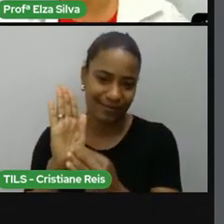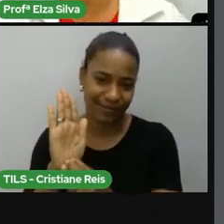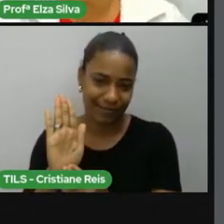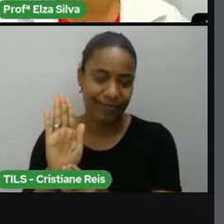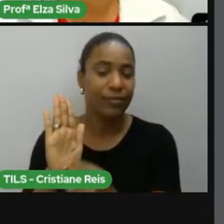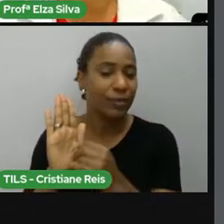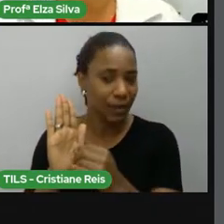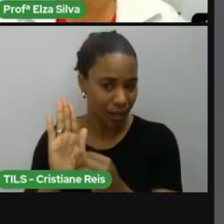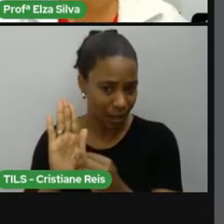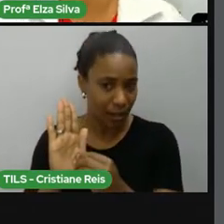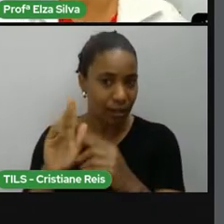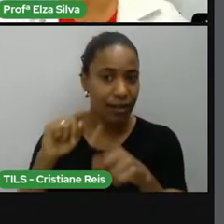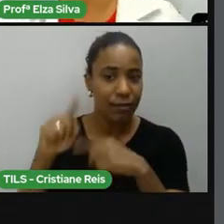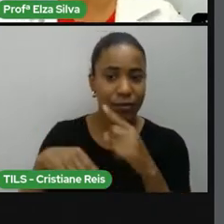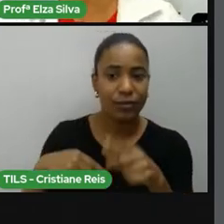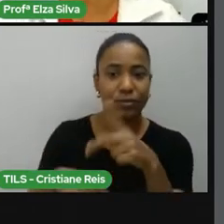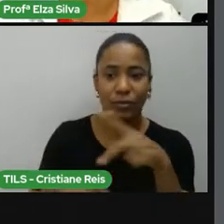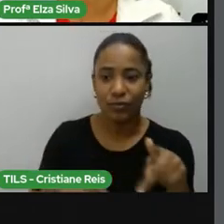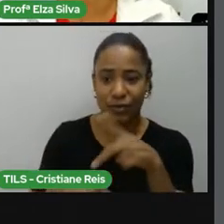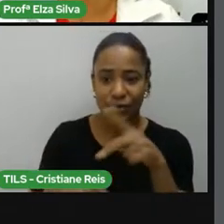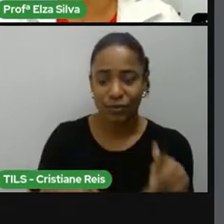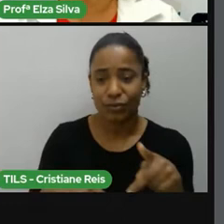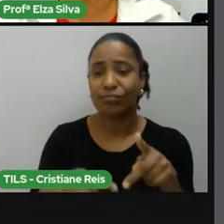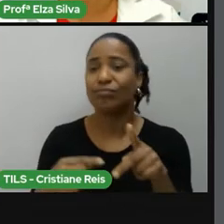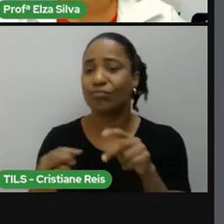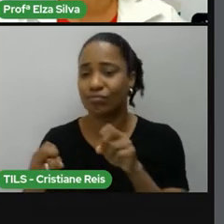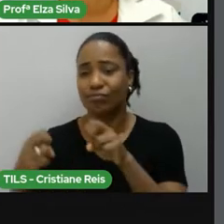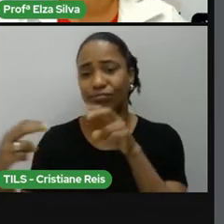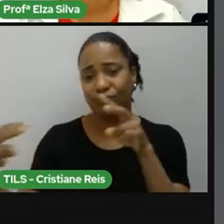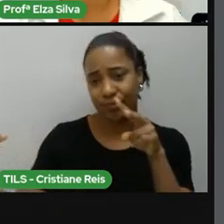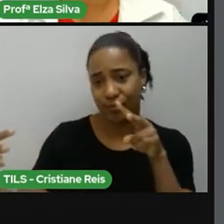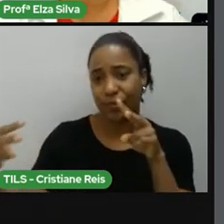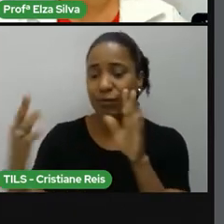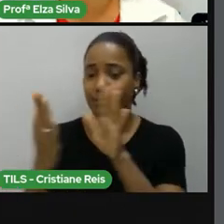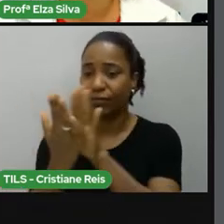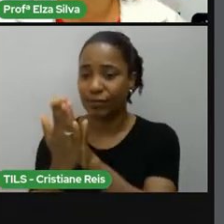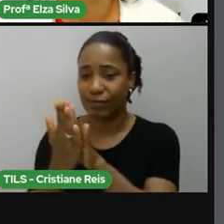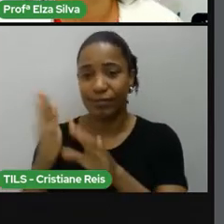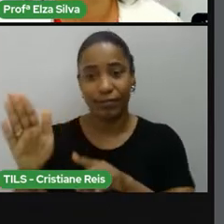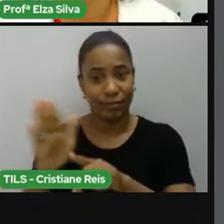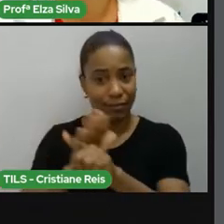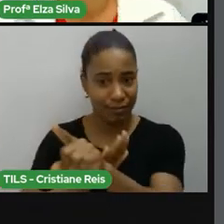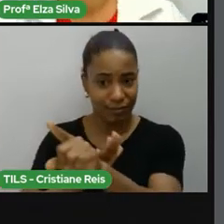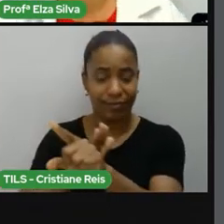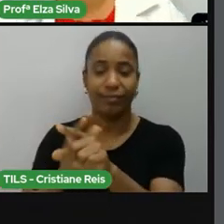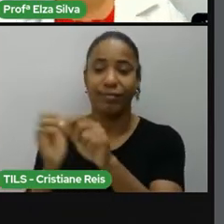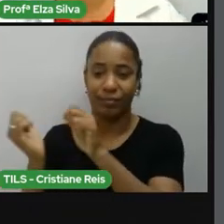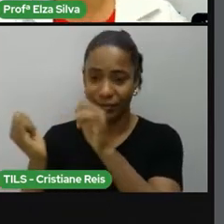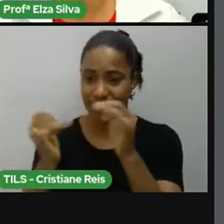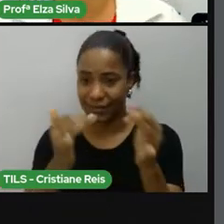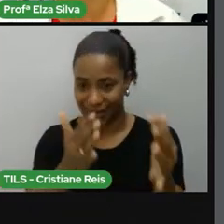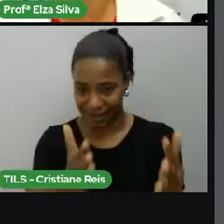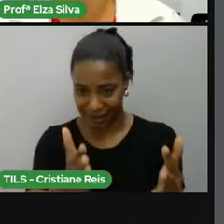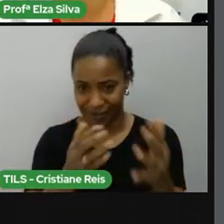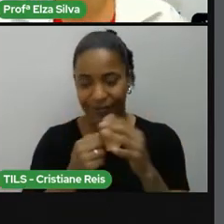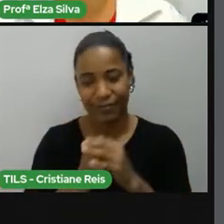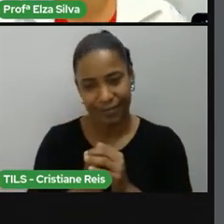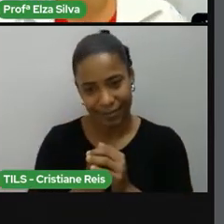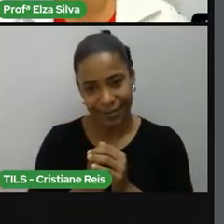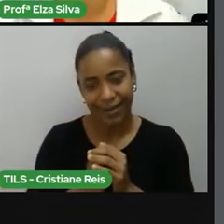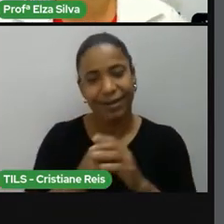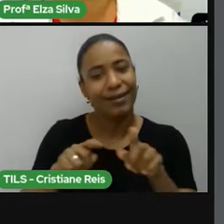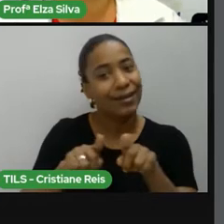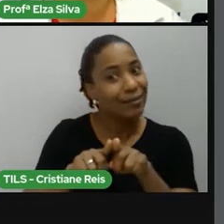você saná-las com o seu professor da escola. E a solidariedade, que é fundamental em qualquer